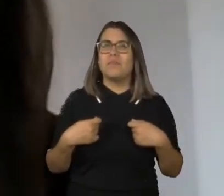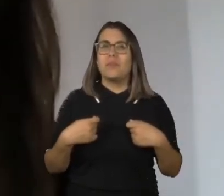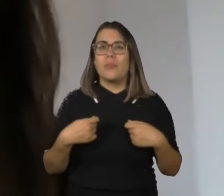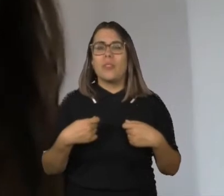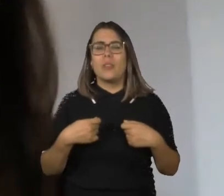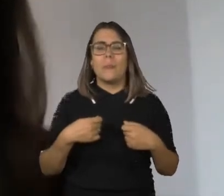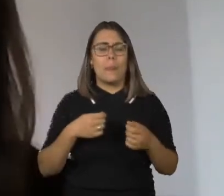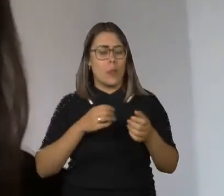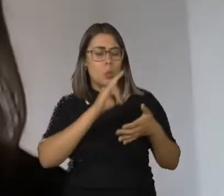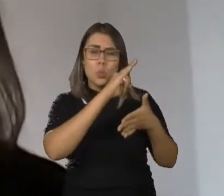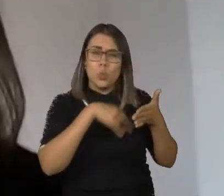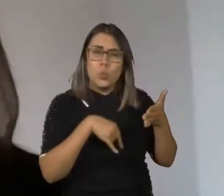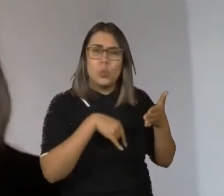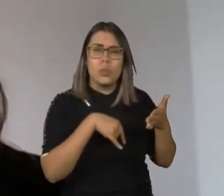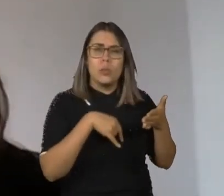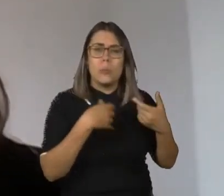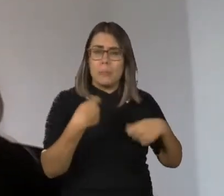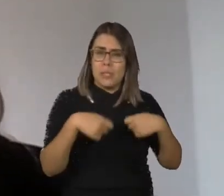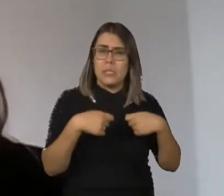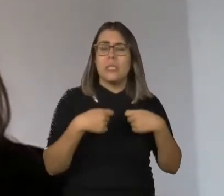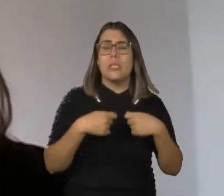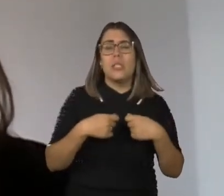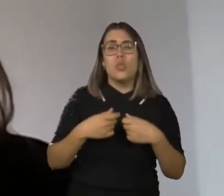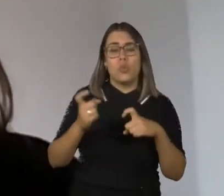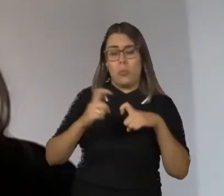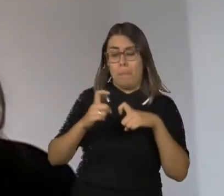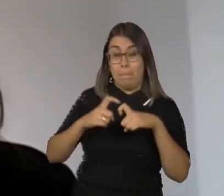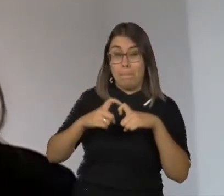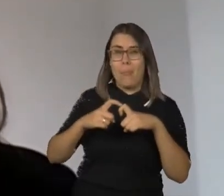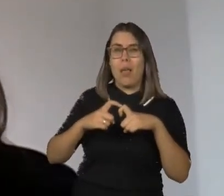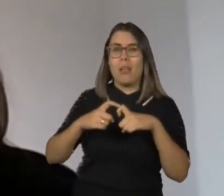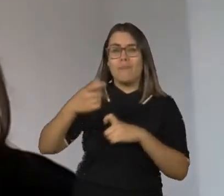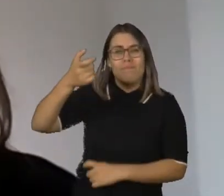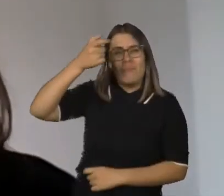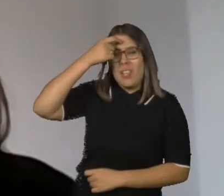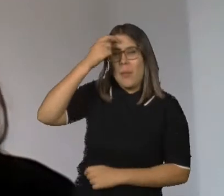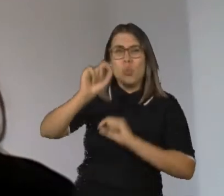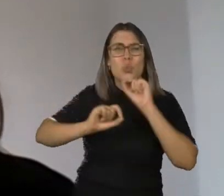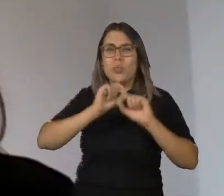que é o manual usado pela psiquiatria para diagnóstico de vários